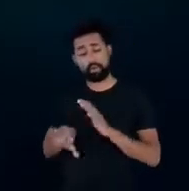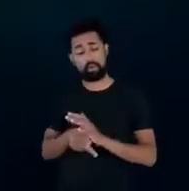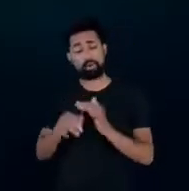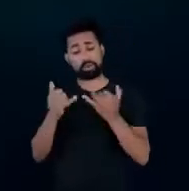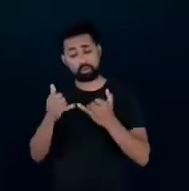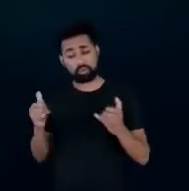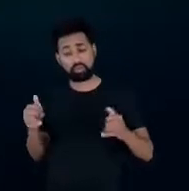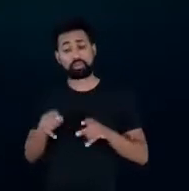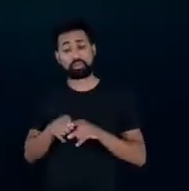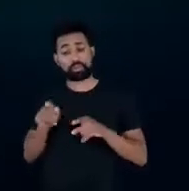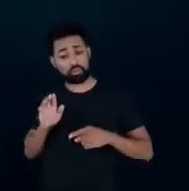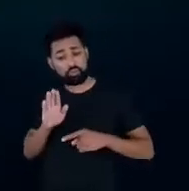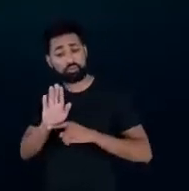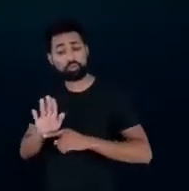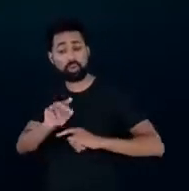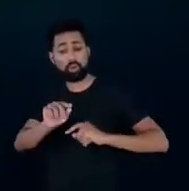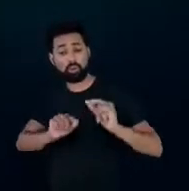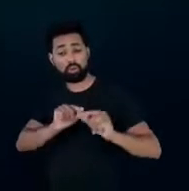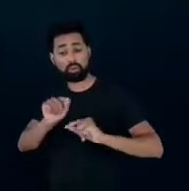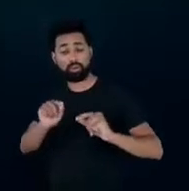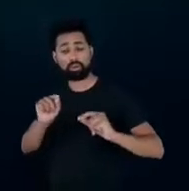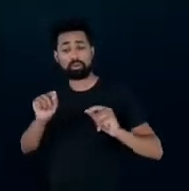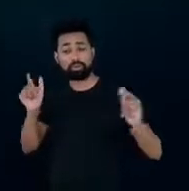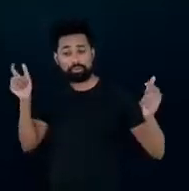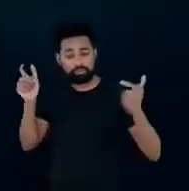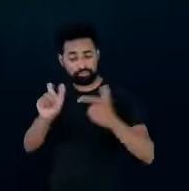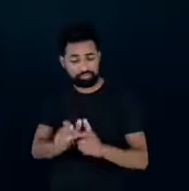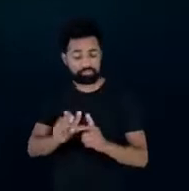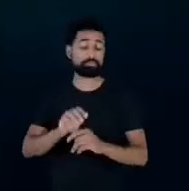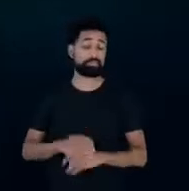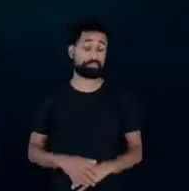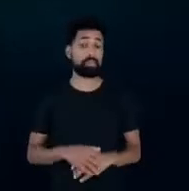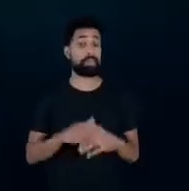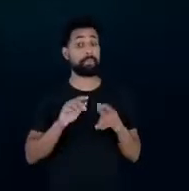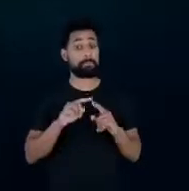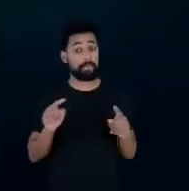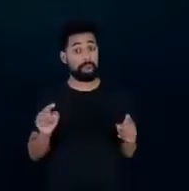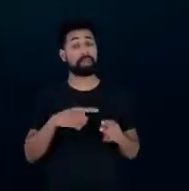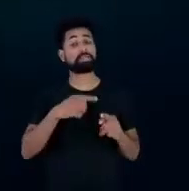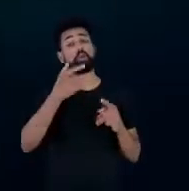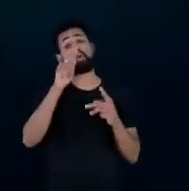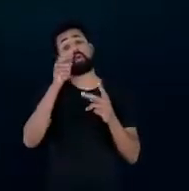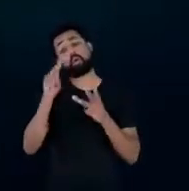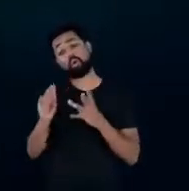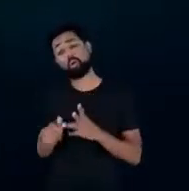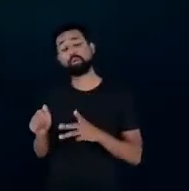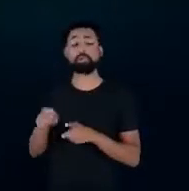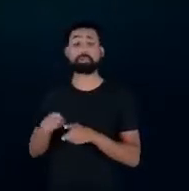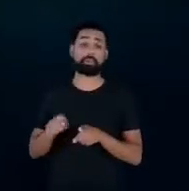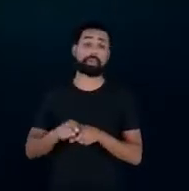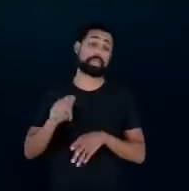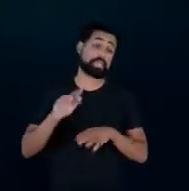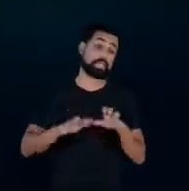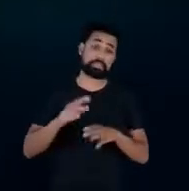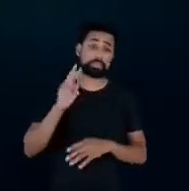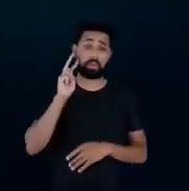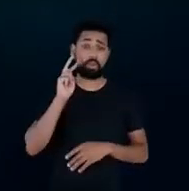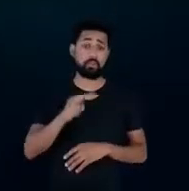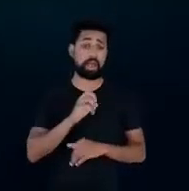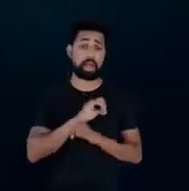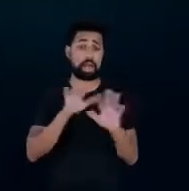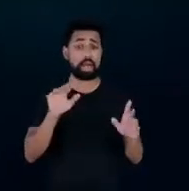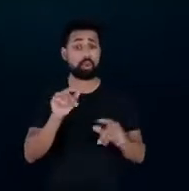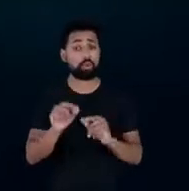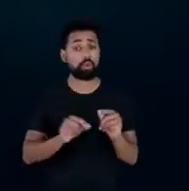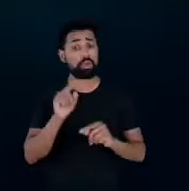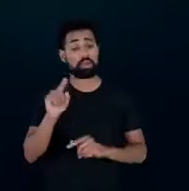colaborar imensamente para uma descarbonização. Mas, tem um outro fator também que muitas vezes não fica tão evidente que é a